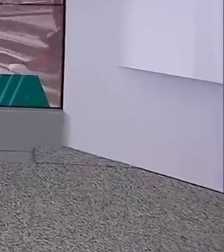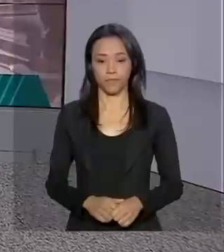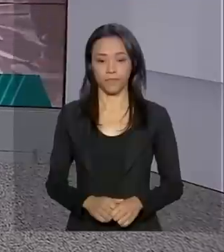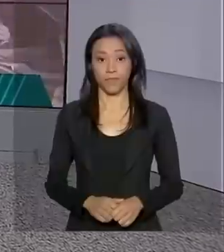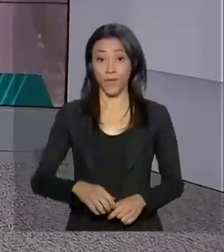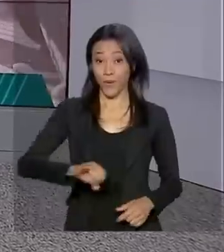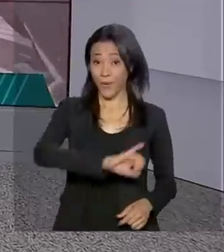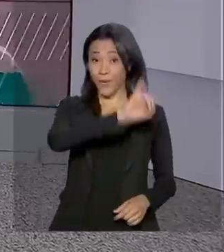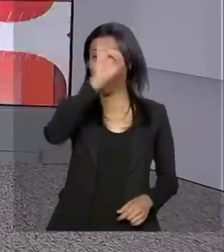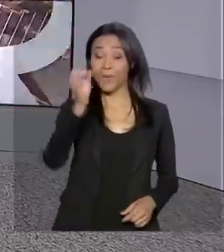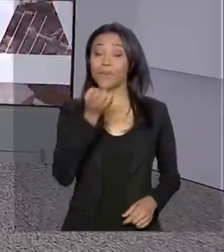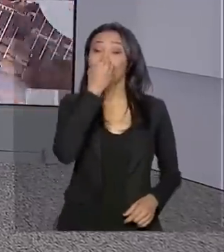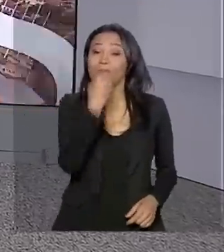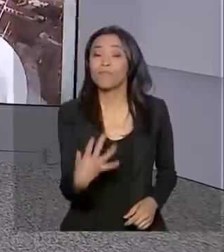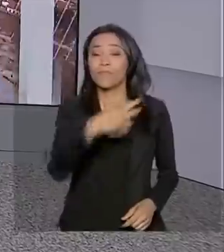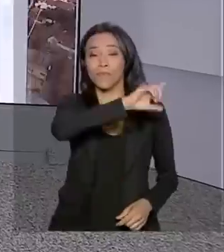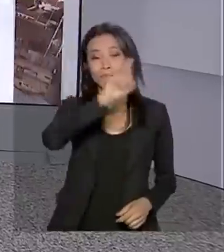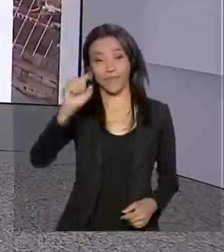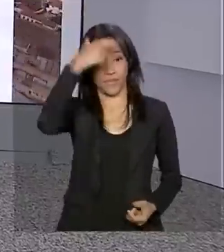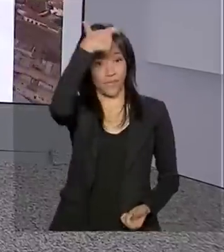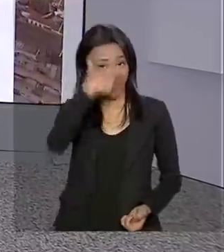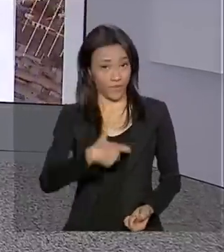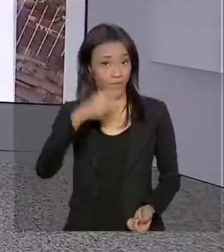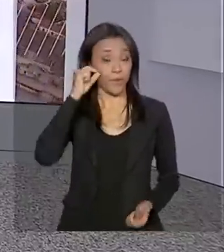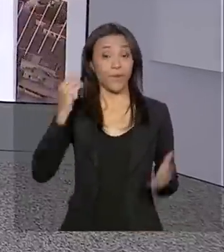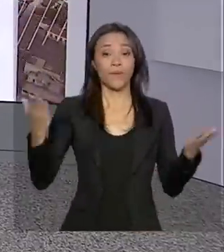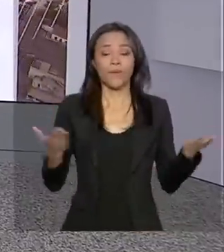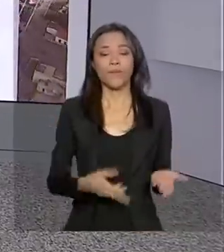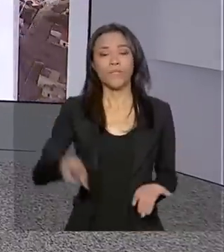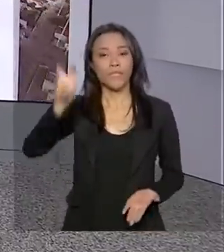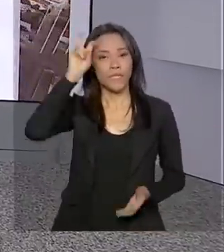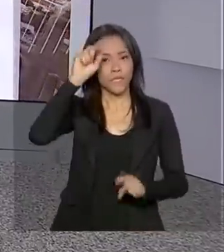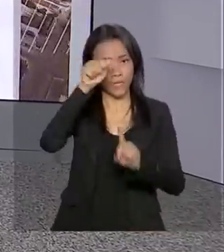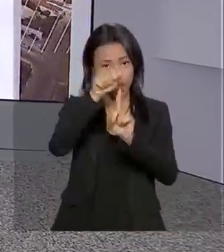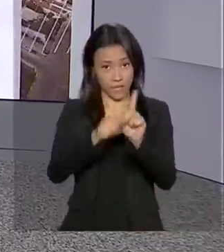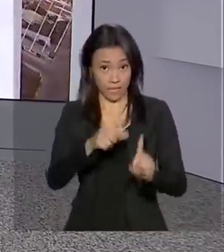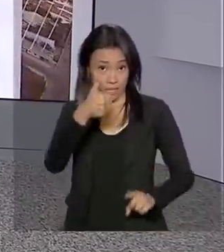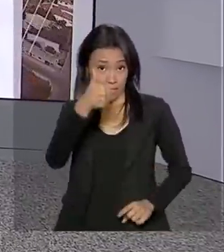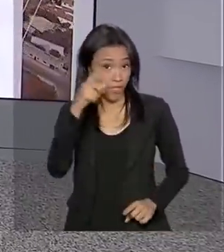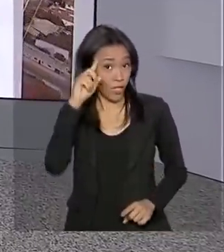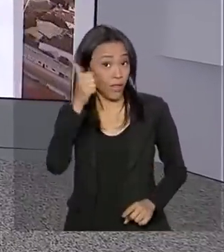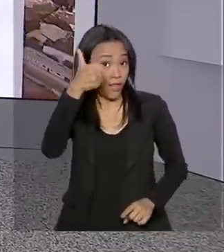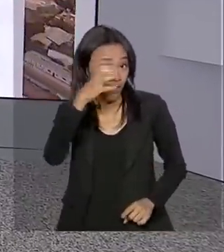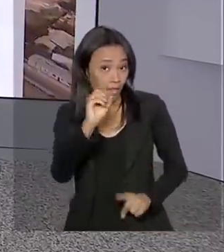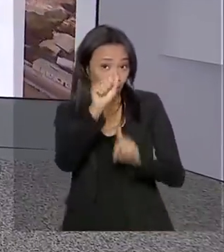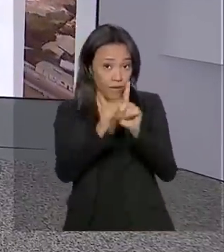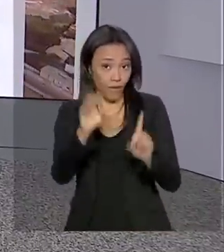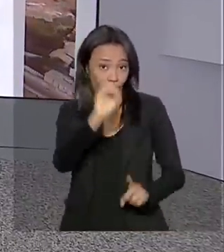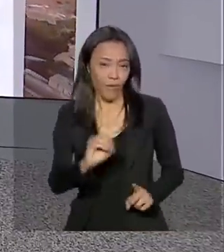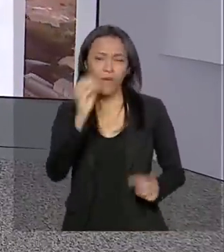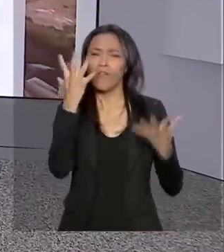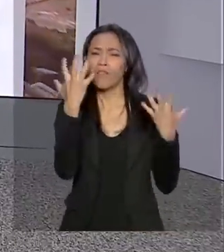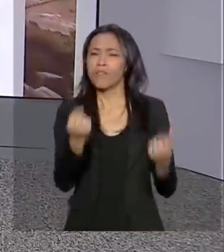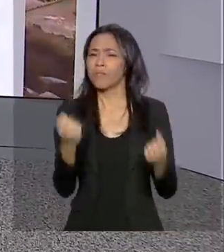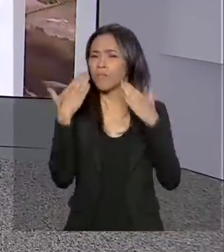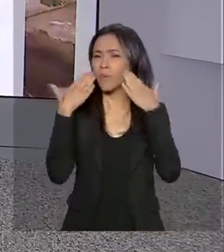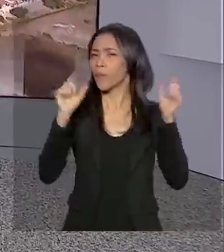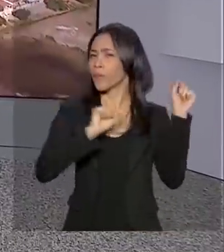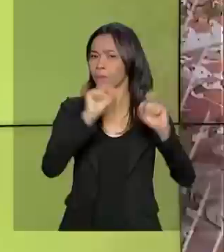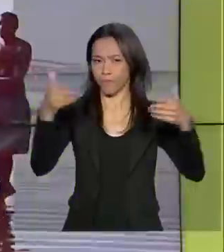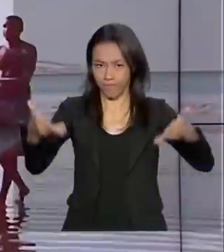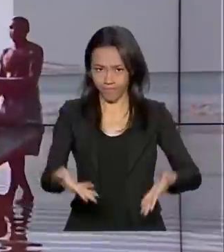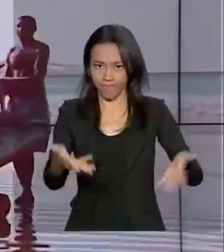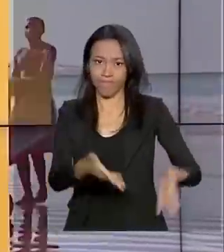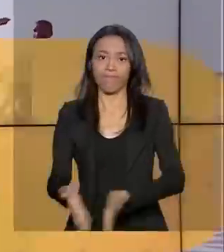Olá, bom dia para você, sou Renata Corsini, hoje é quinta-feira, 10 de outubro. Veja agora os destaques desta edição do Brasil em